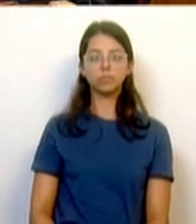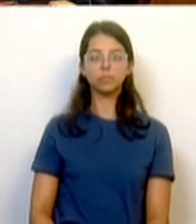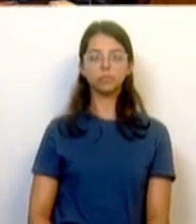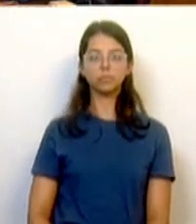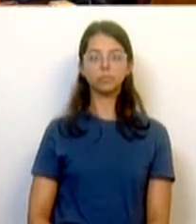Obrigada. Obrigada.